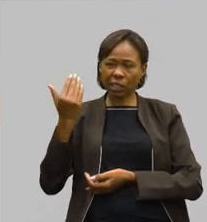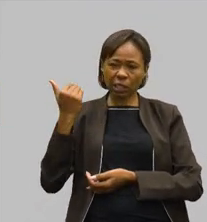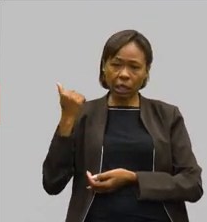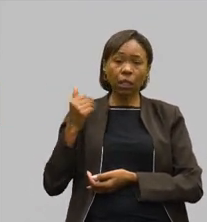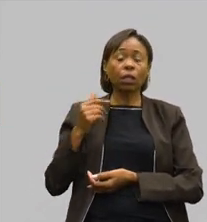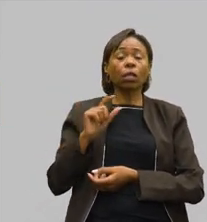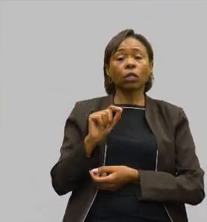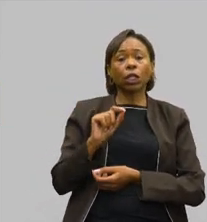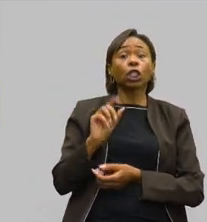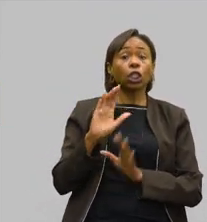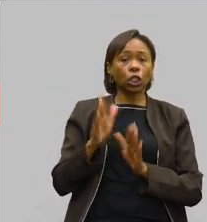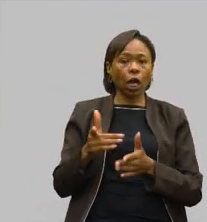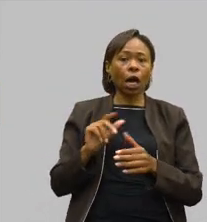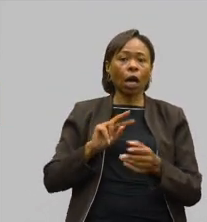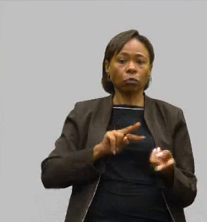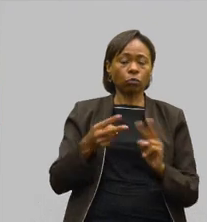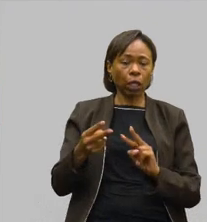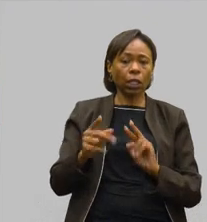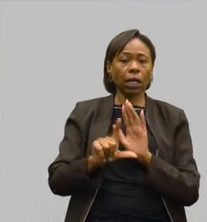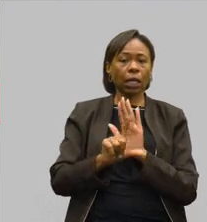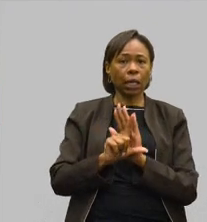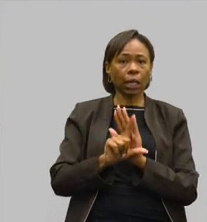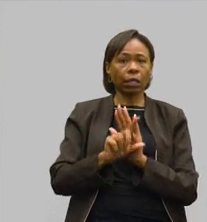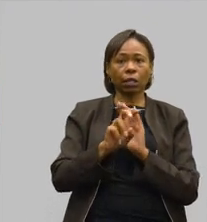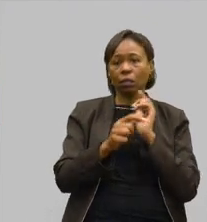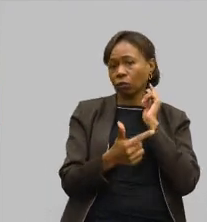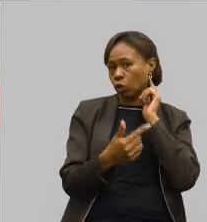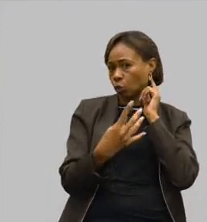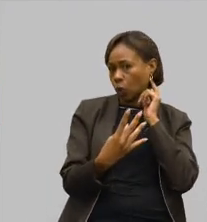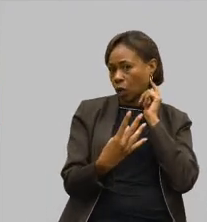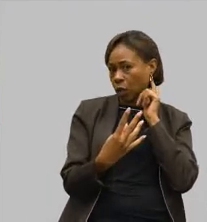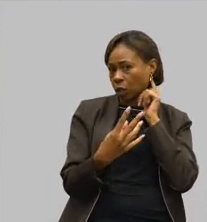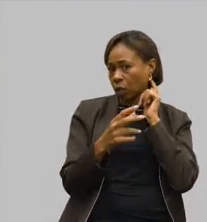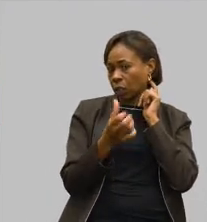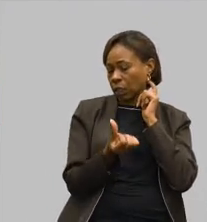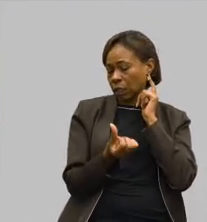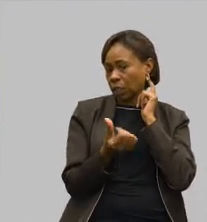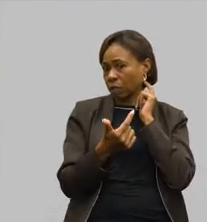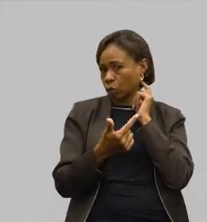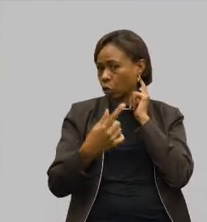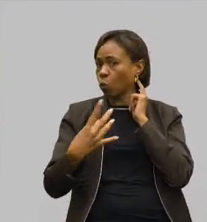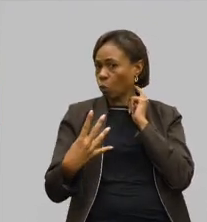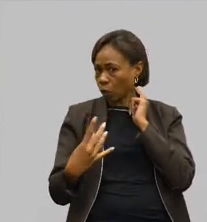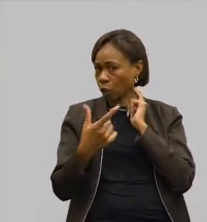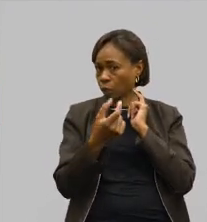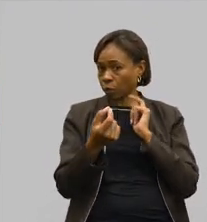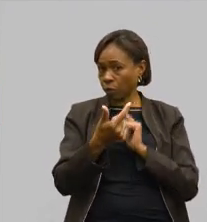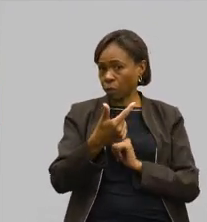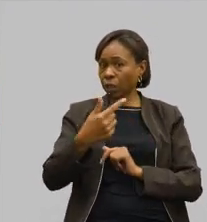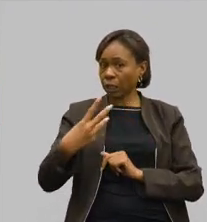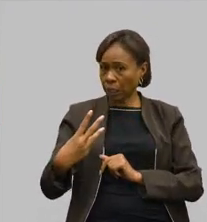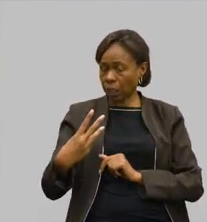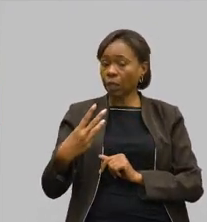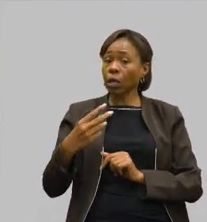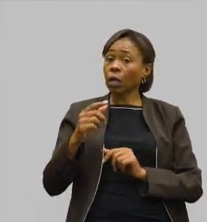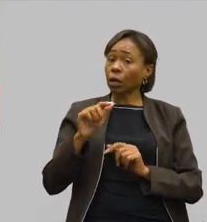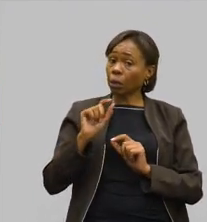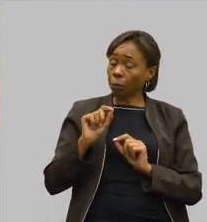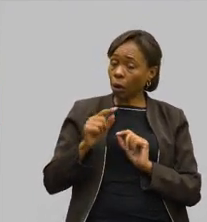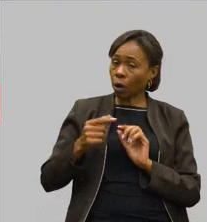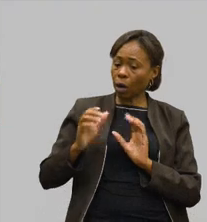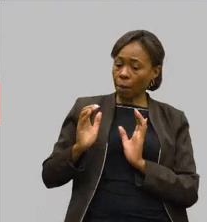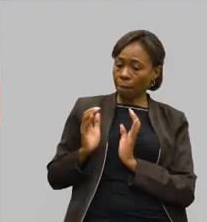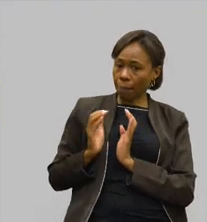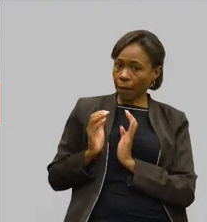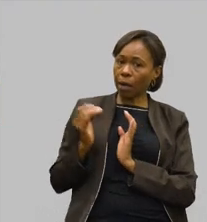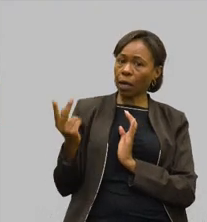tornou lei já, a lei 24, 624, de 2023, tratando as APAES, as entidades de relevância reconhecidas pelo Estado.